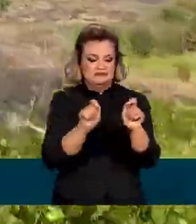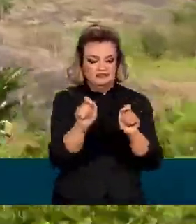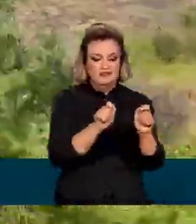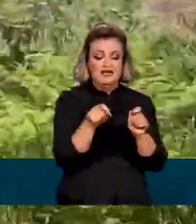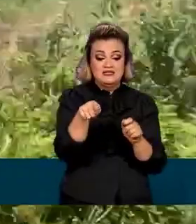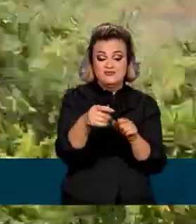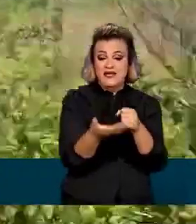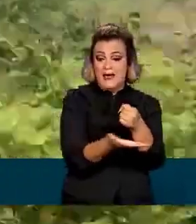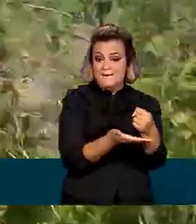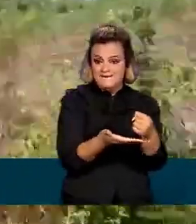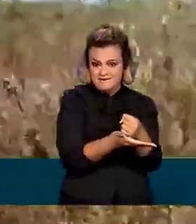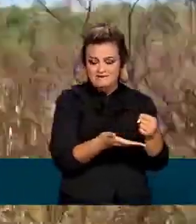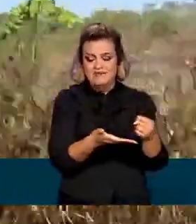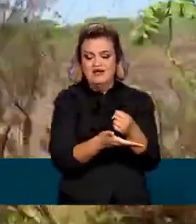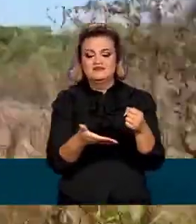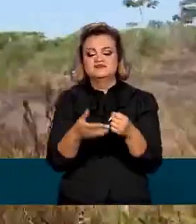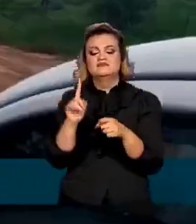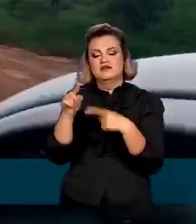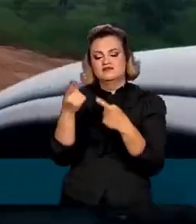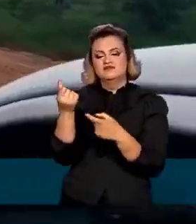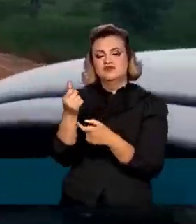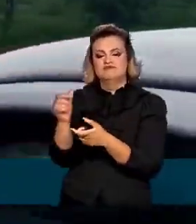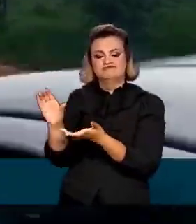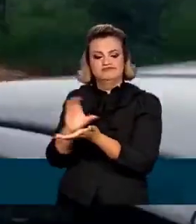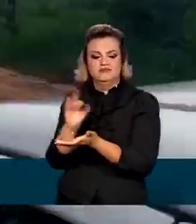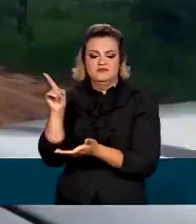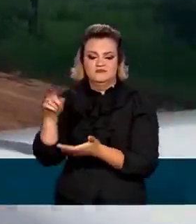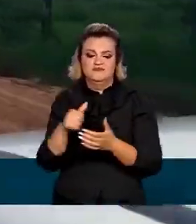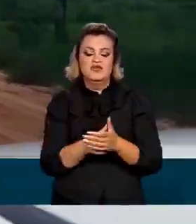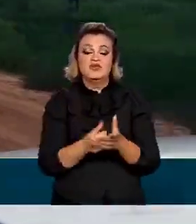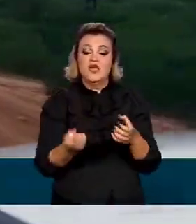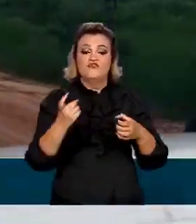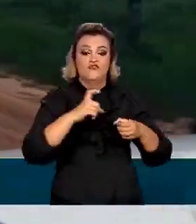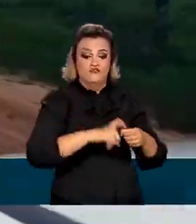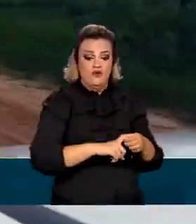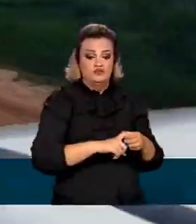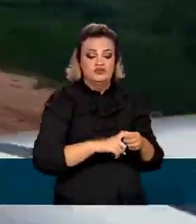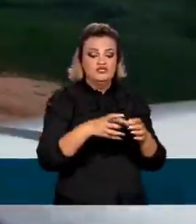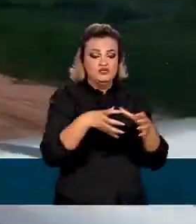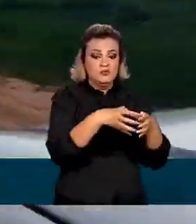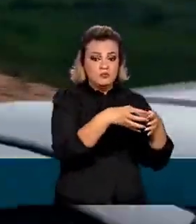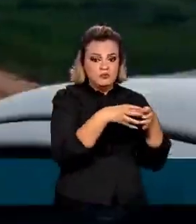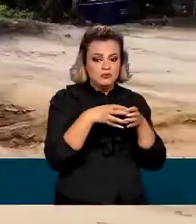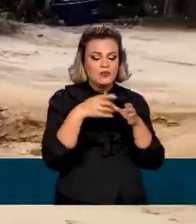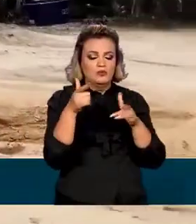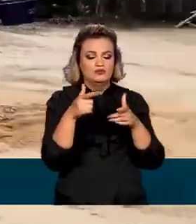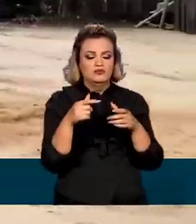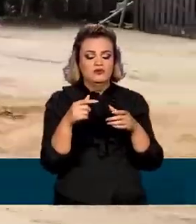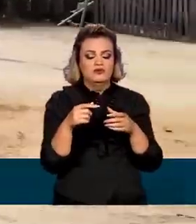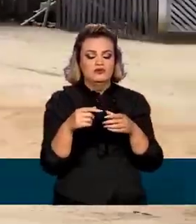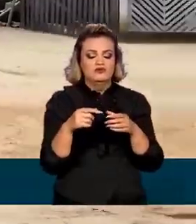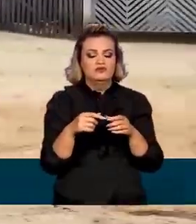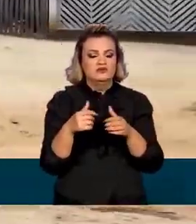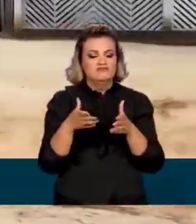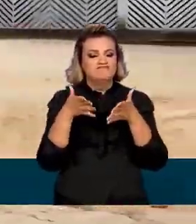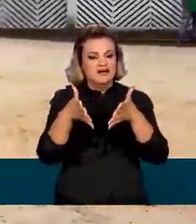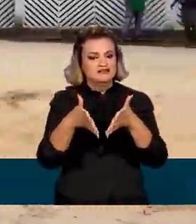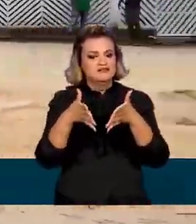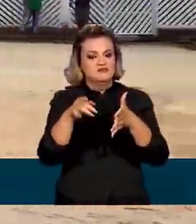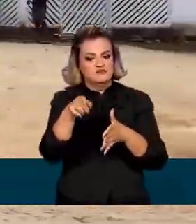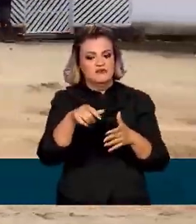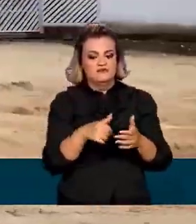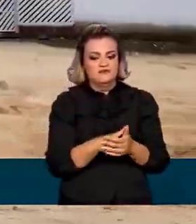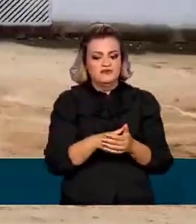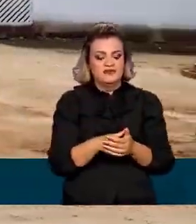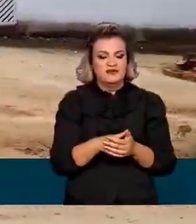a base para a captação de recursos do fundo, e a retomada dos comitês participativos. As medidas haviam sido